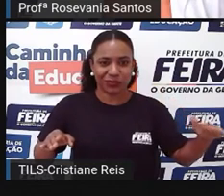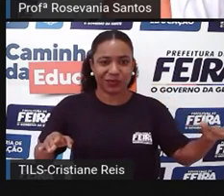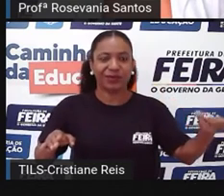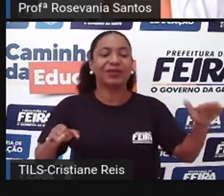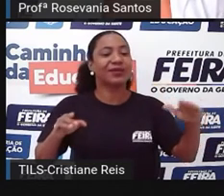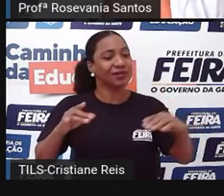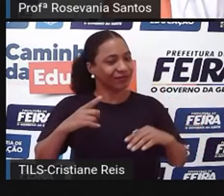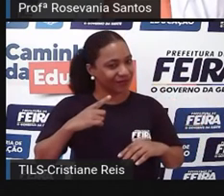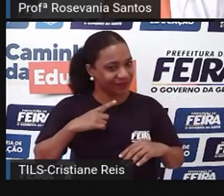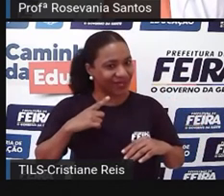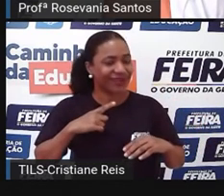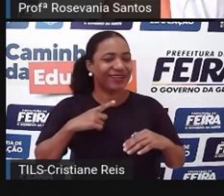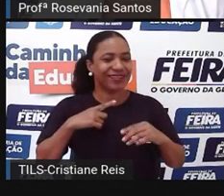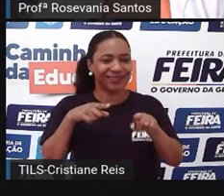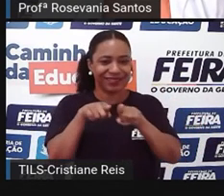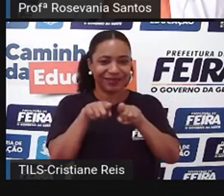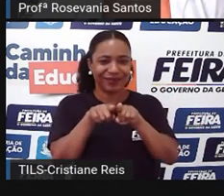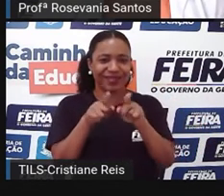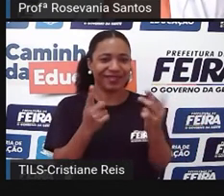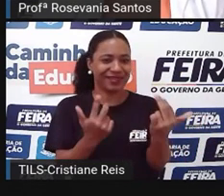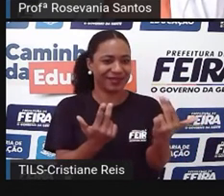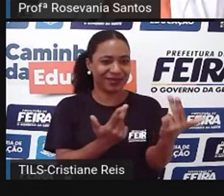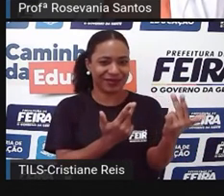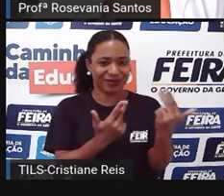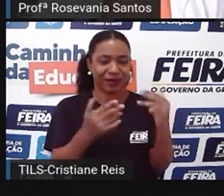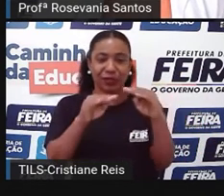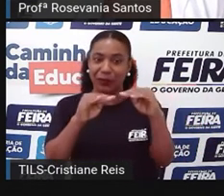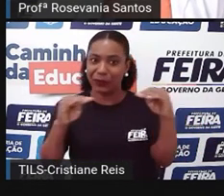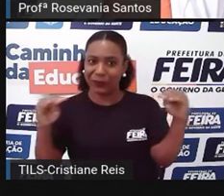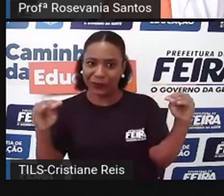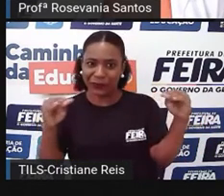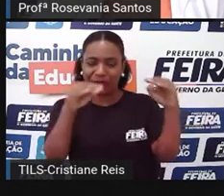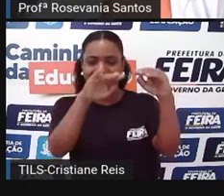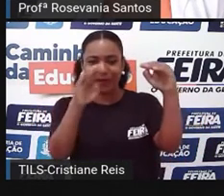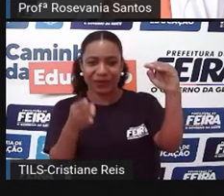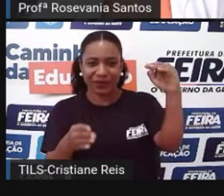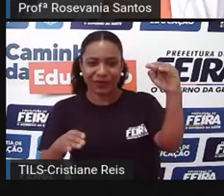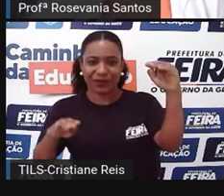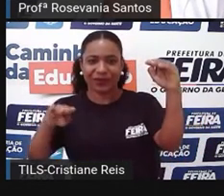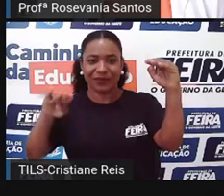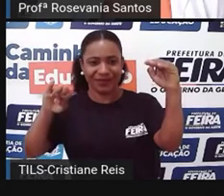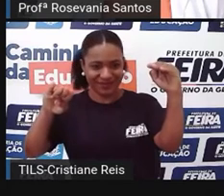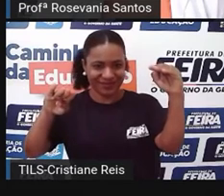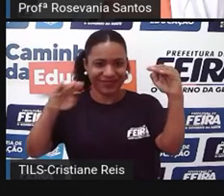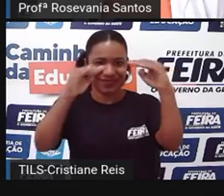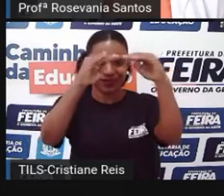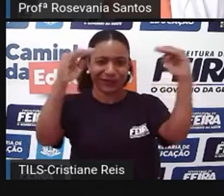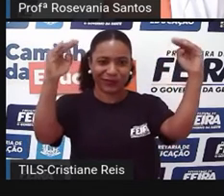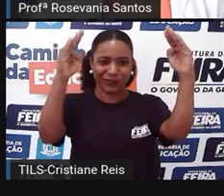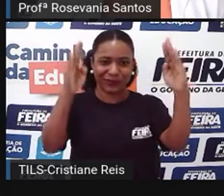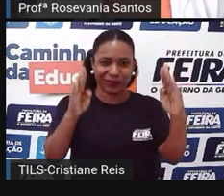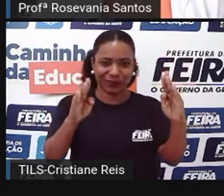né, na natureza. eles são, eles ocorrem todos em conjunto. Até porque um vai, né,